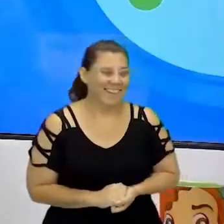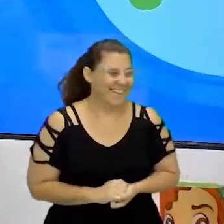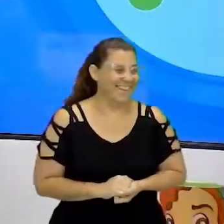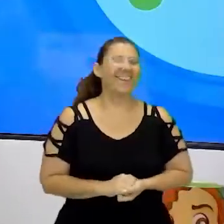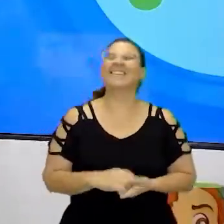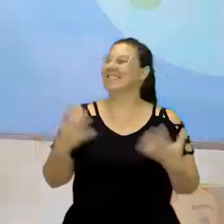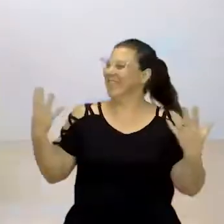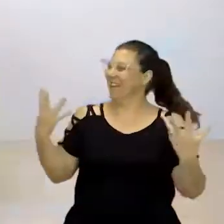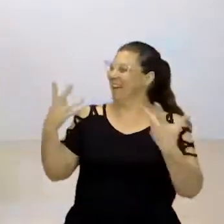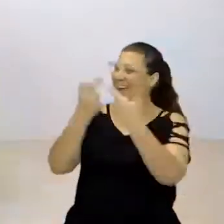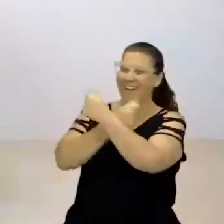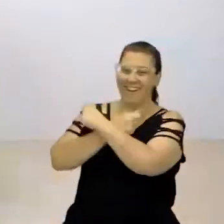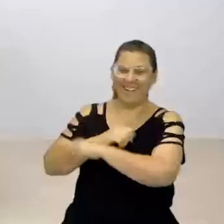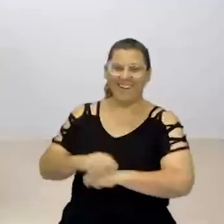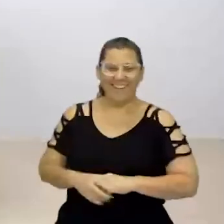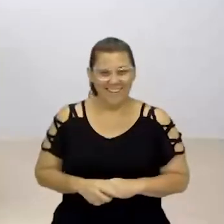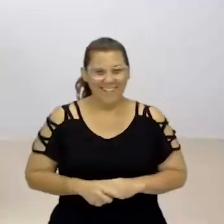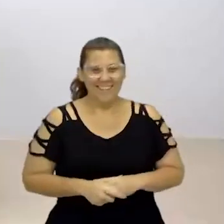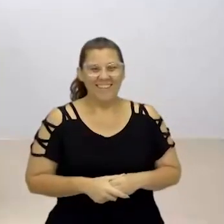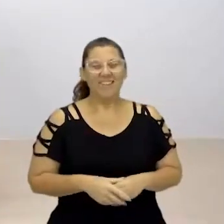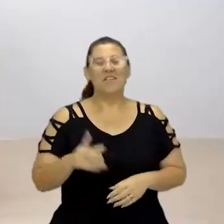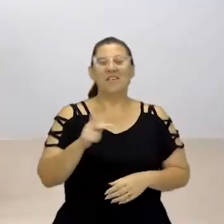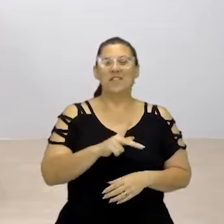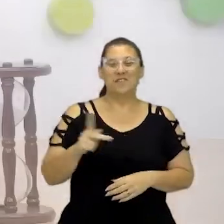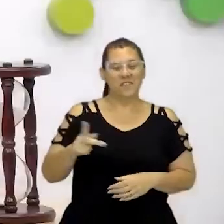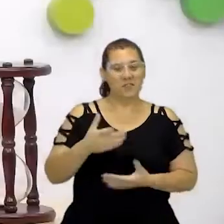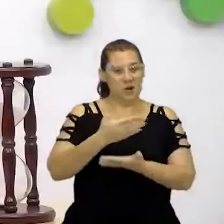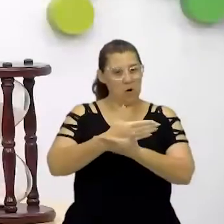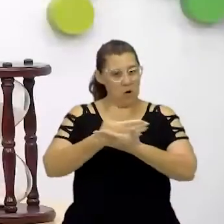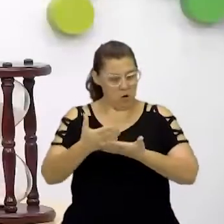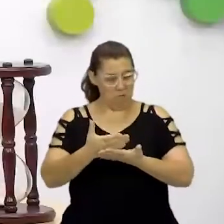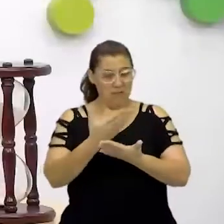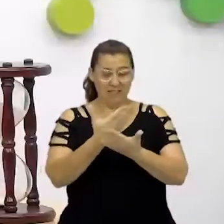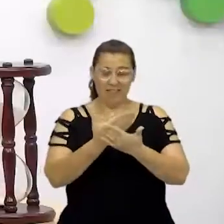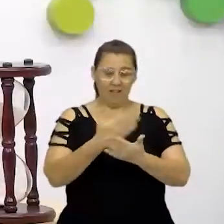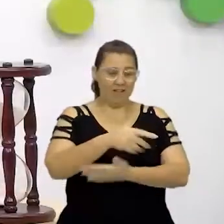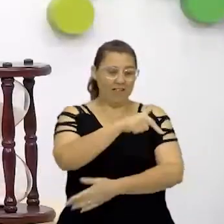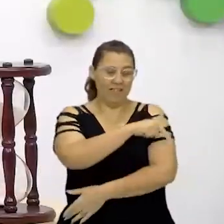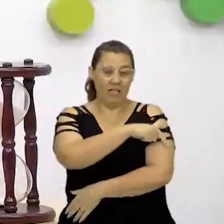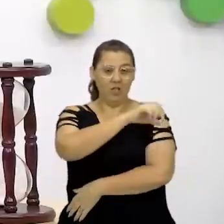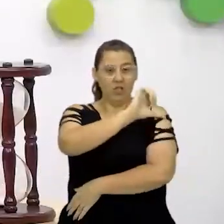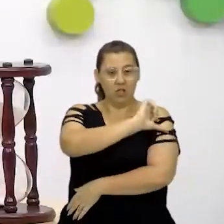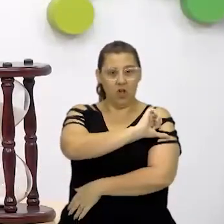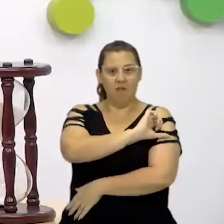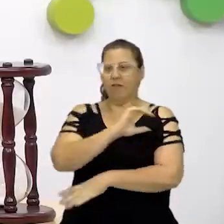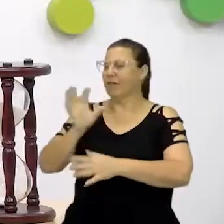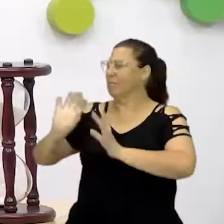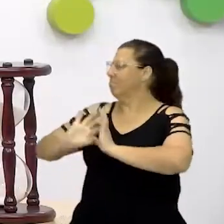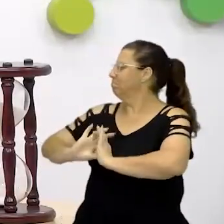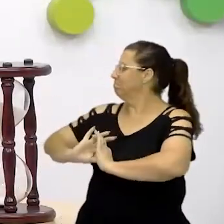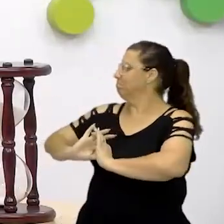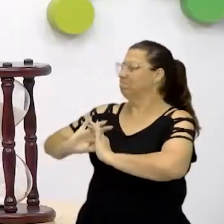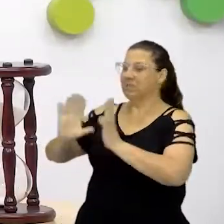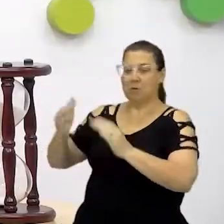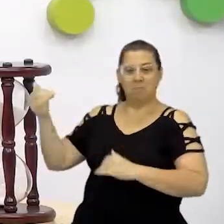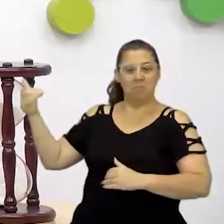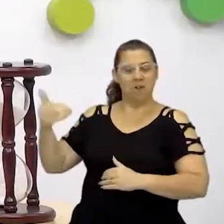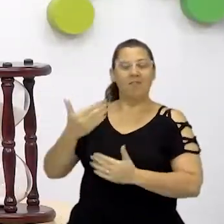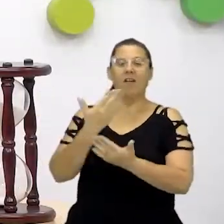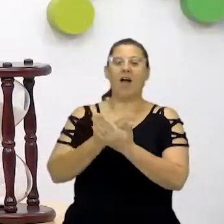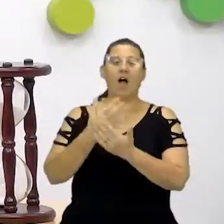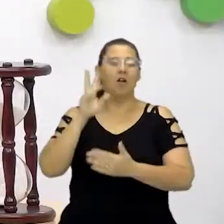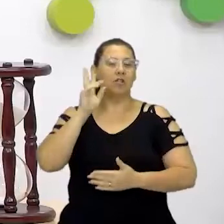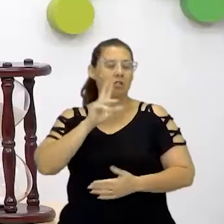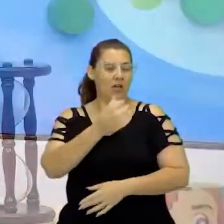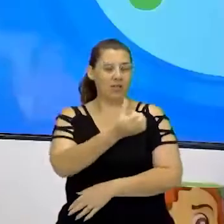Então, olha só. O professor Kleber começa a dar aula para os sétimos e nonos, mas o professor Kleber fica à vontade para vir aqui nas aulas de história do